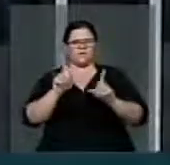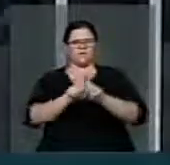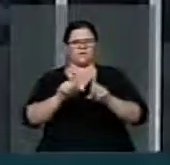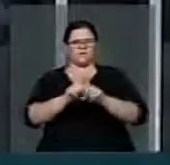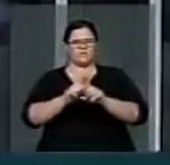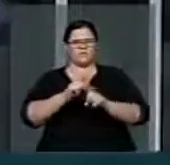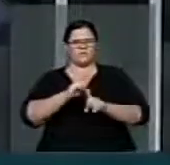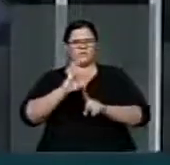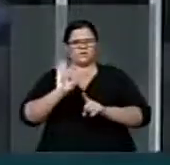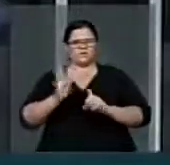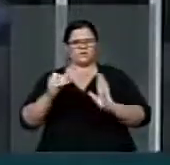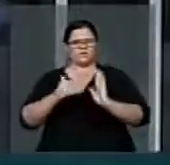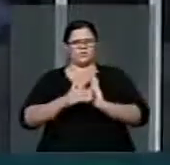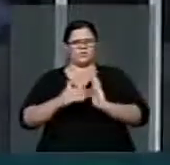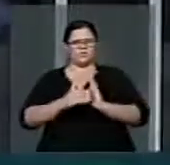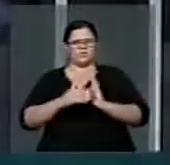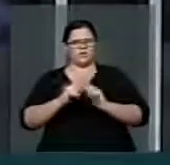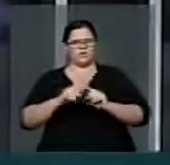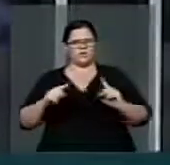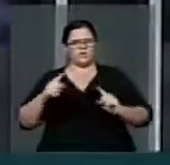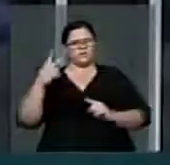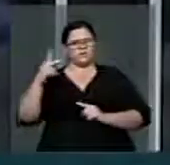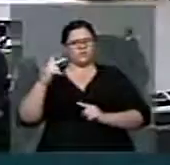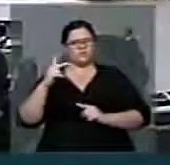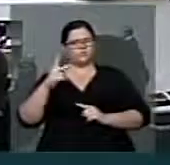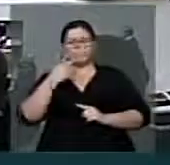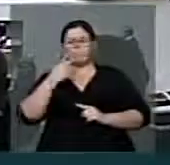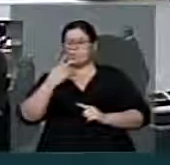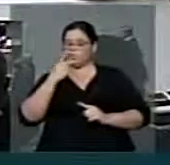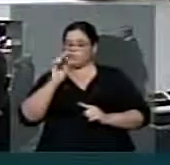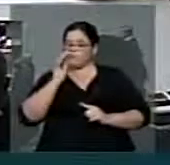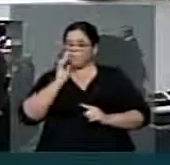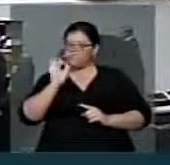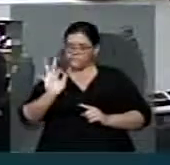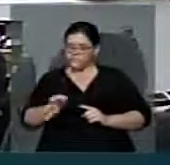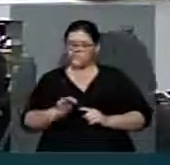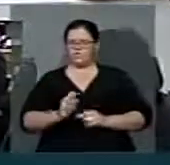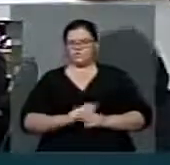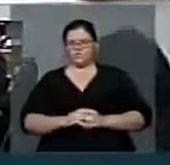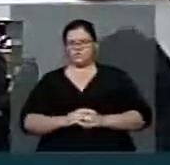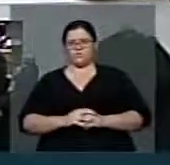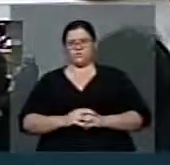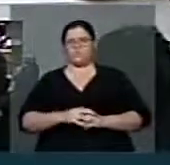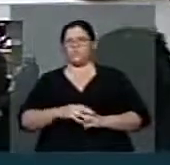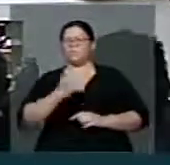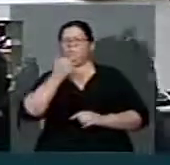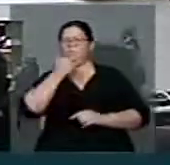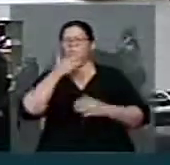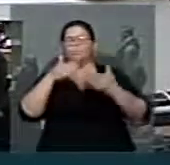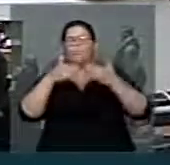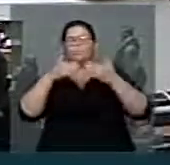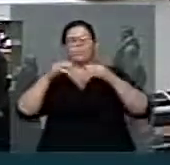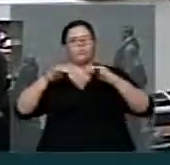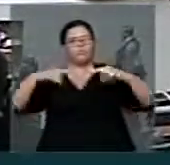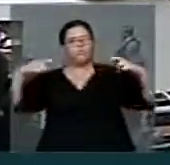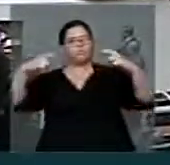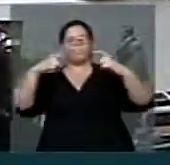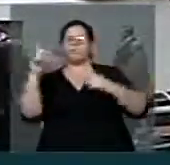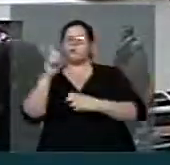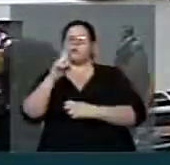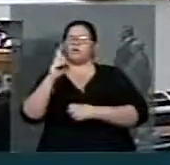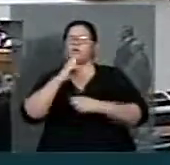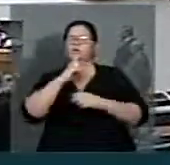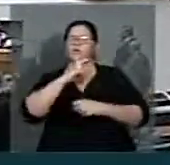advertência de excelência é séria, não merece ouvir todos Claro, vou trazendo argumentos aqui. Nós dizíamos que